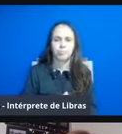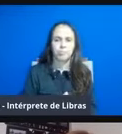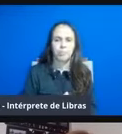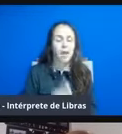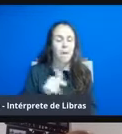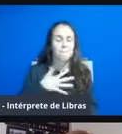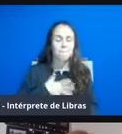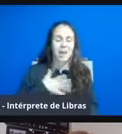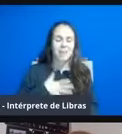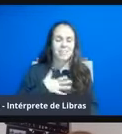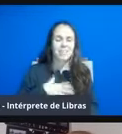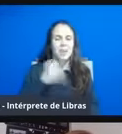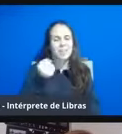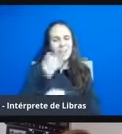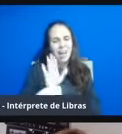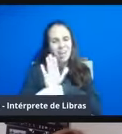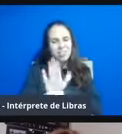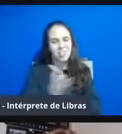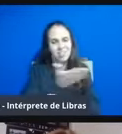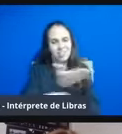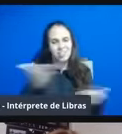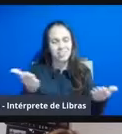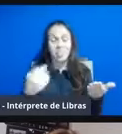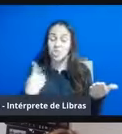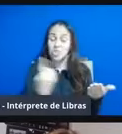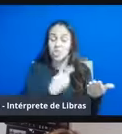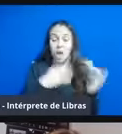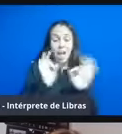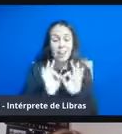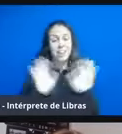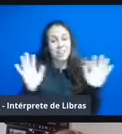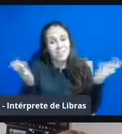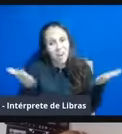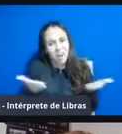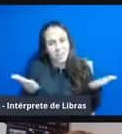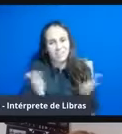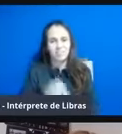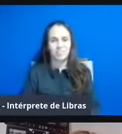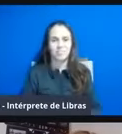prazer poder contribuir. Então, estamos à disposição agora de vocês.